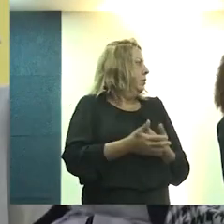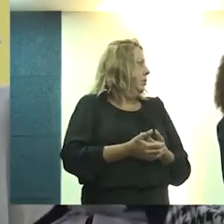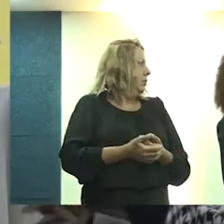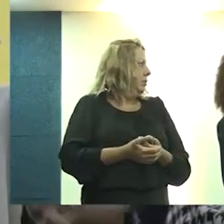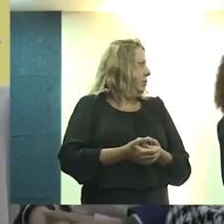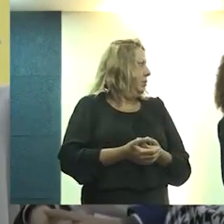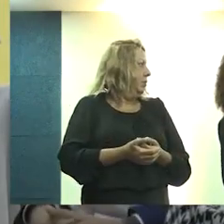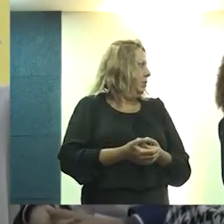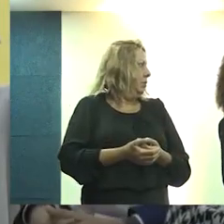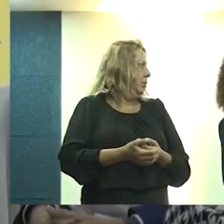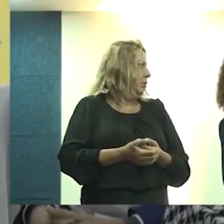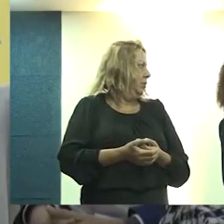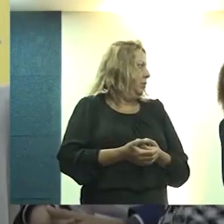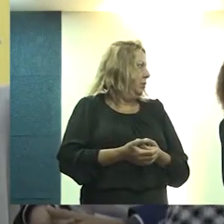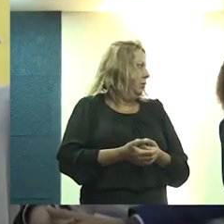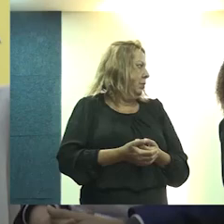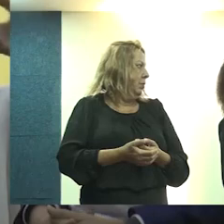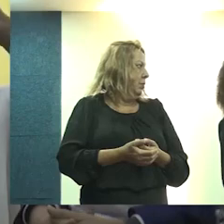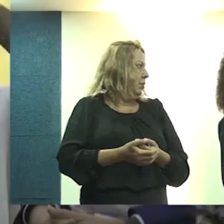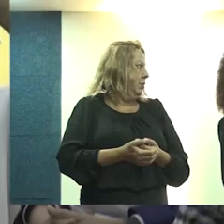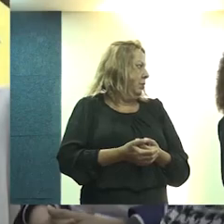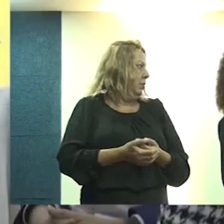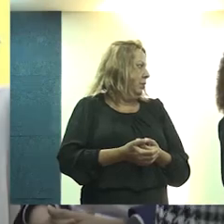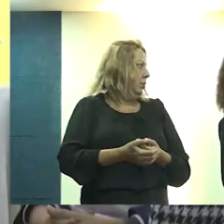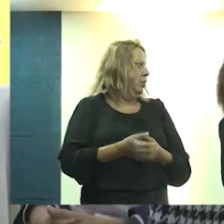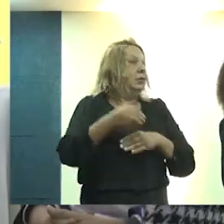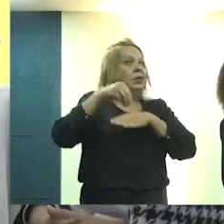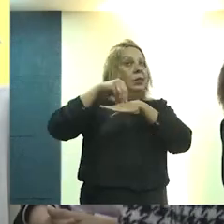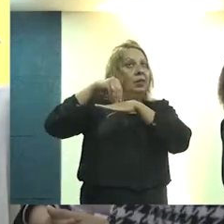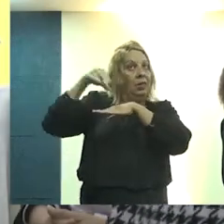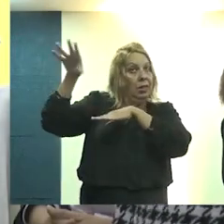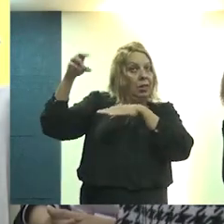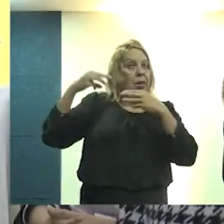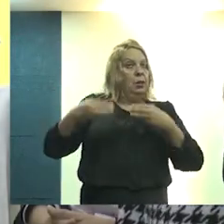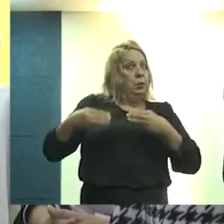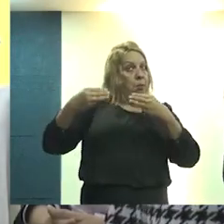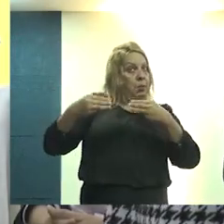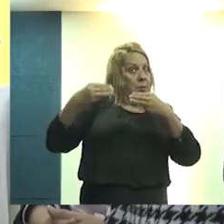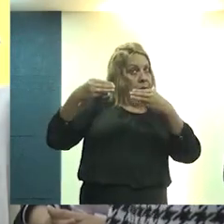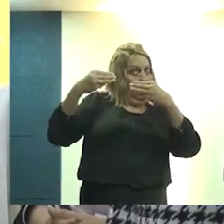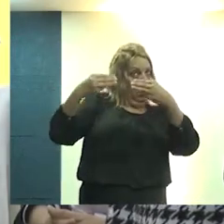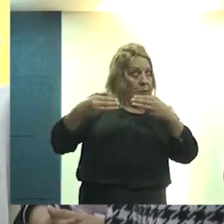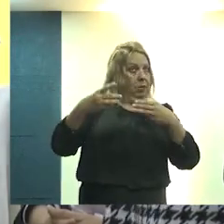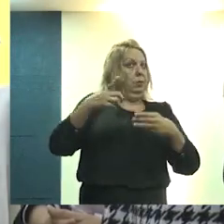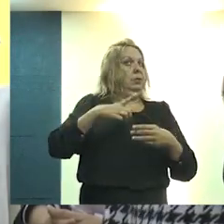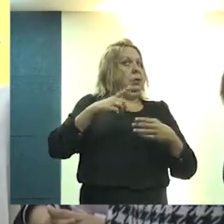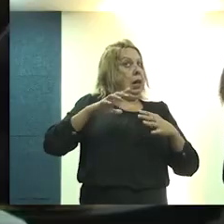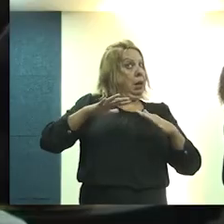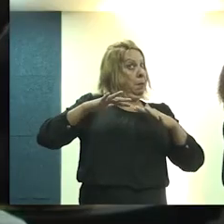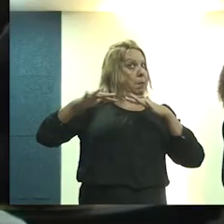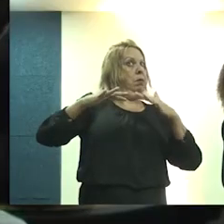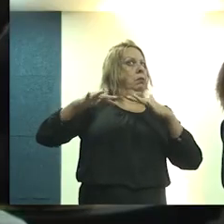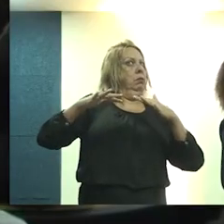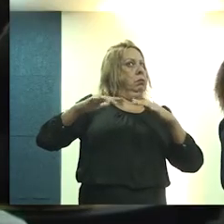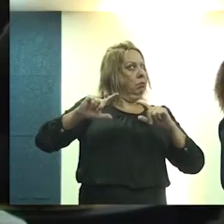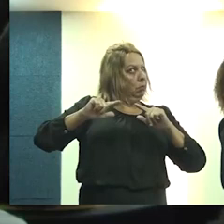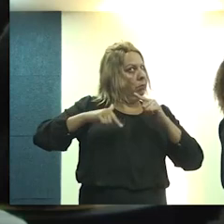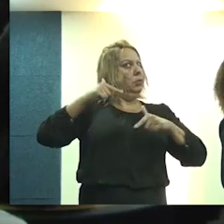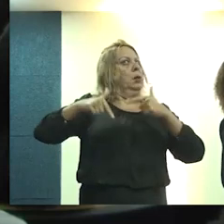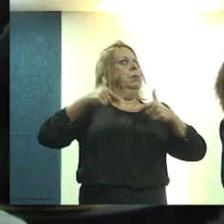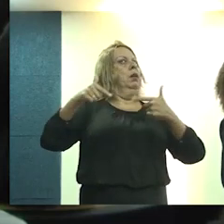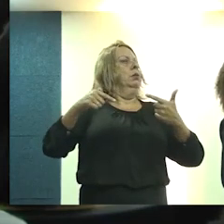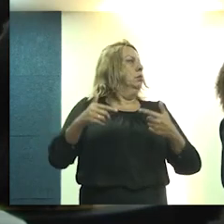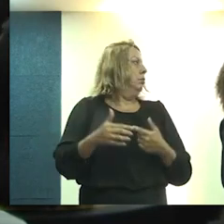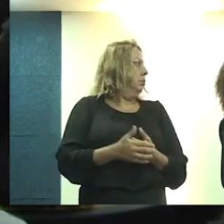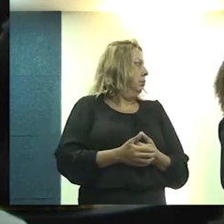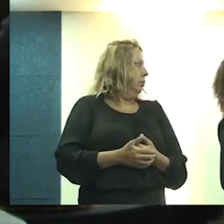E para a nossa Isadora aqui, que vai ser a mensageira para o ministro, que a gente quer ação. A gente quer